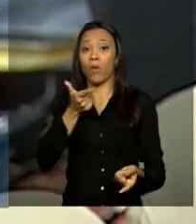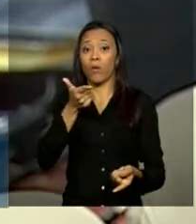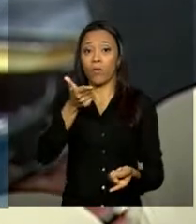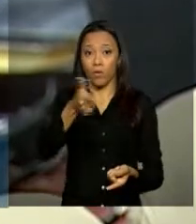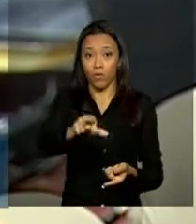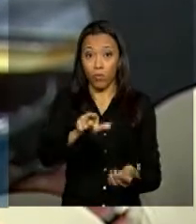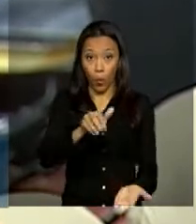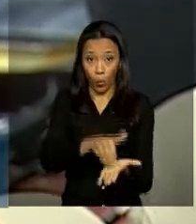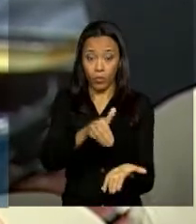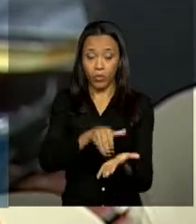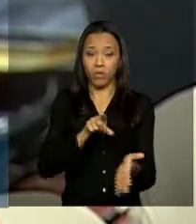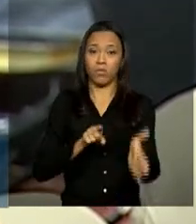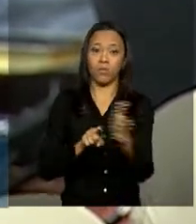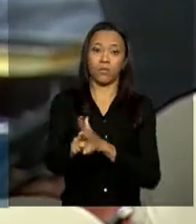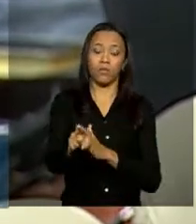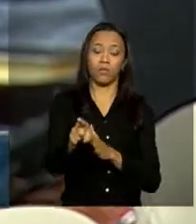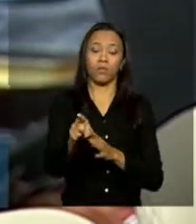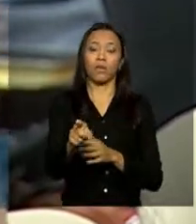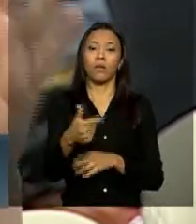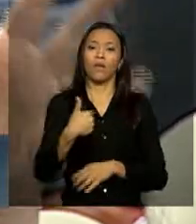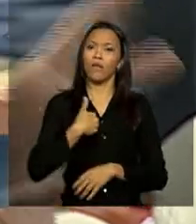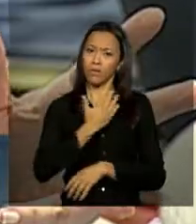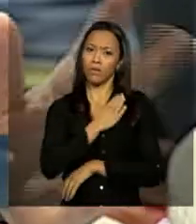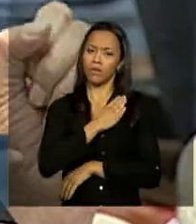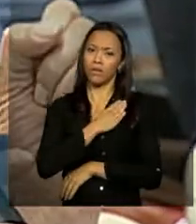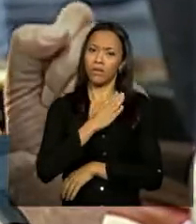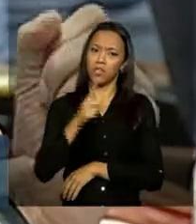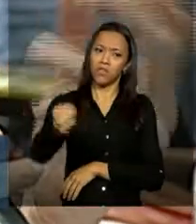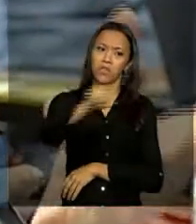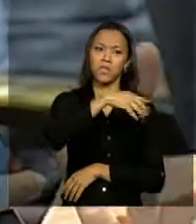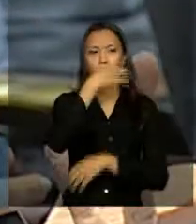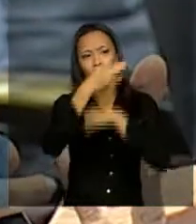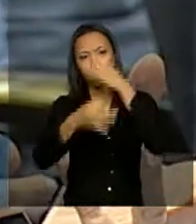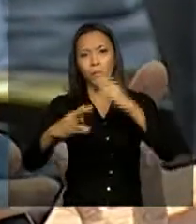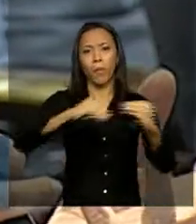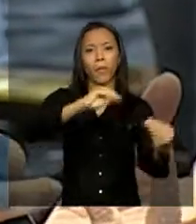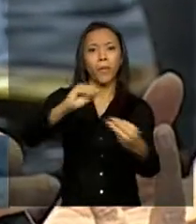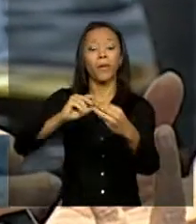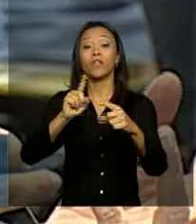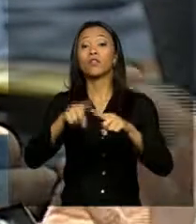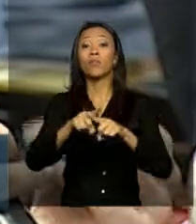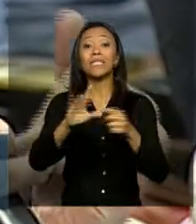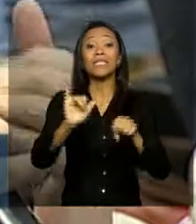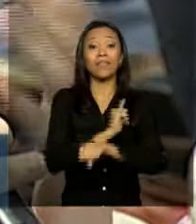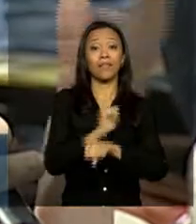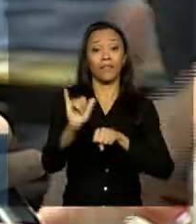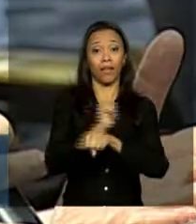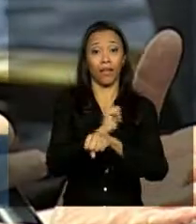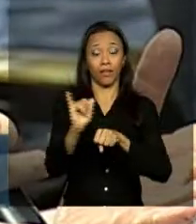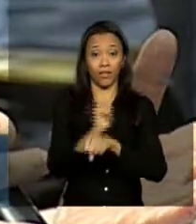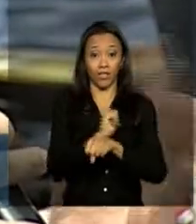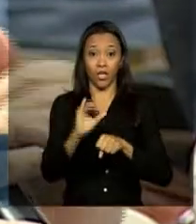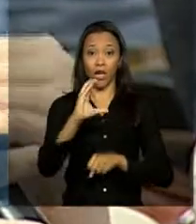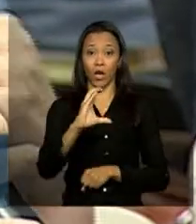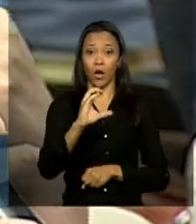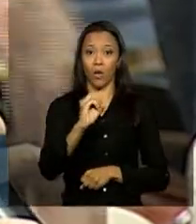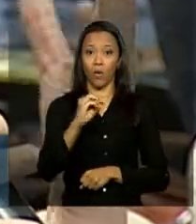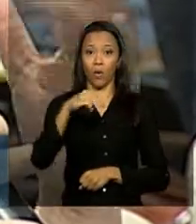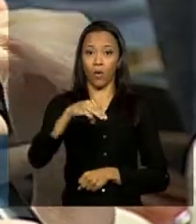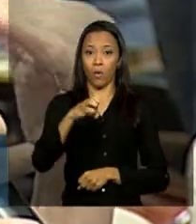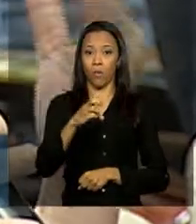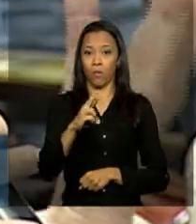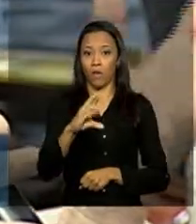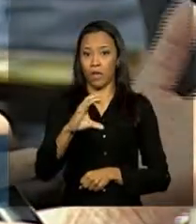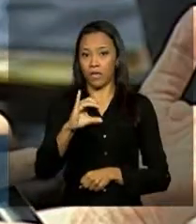Por último, eu gostaria que os senhores comentassem sobre a estratégia comercial do Brasil, já que